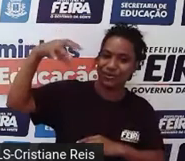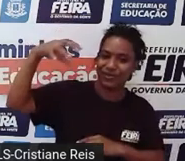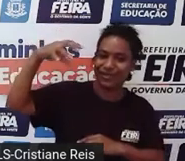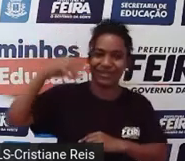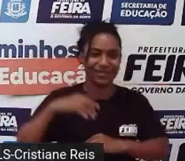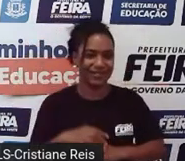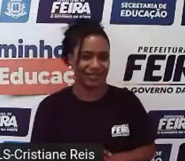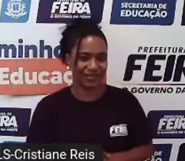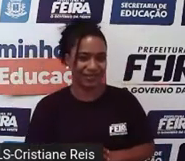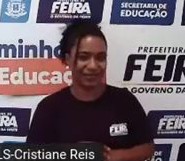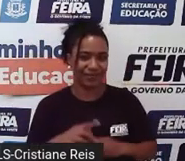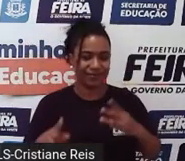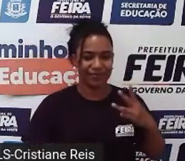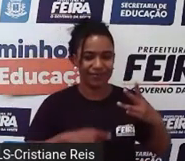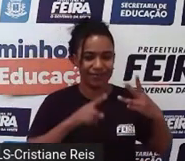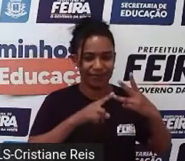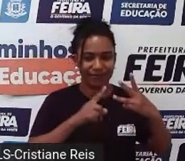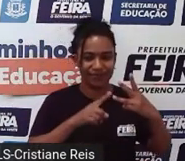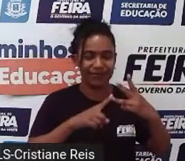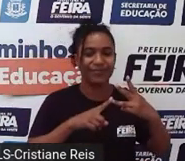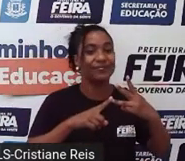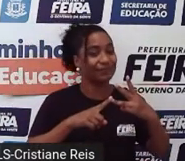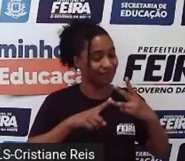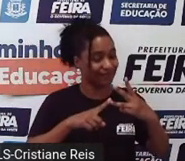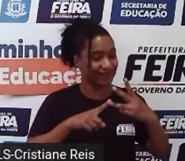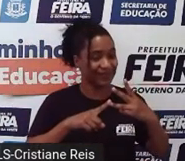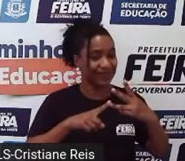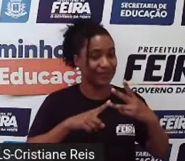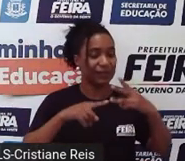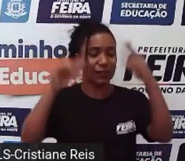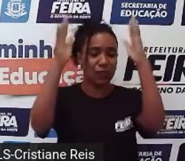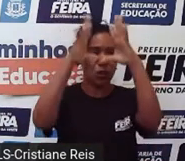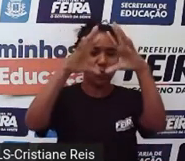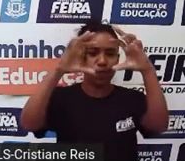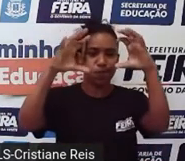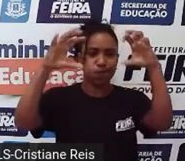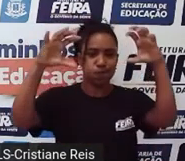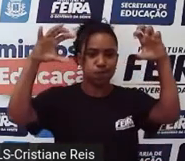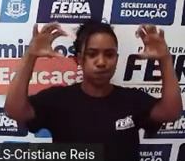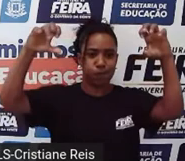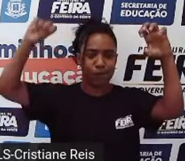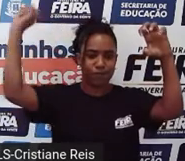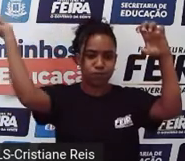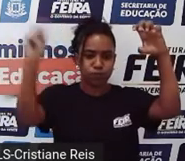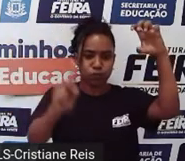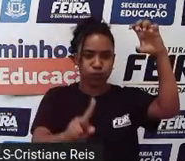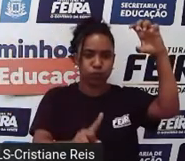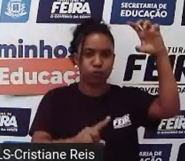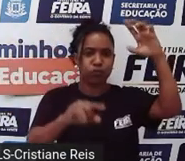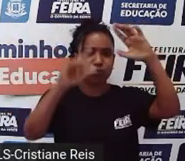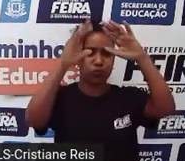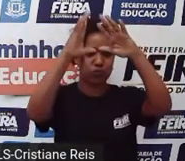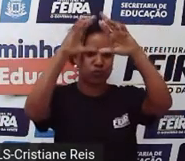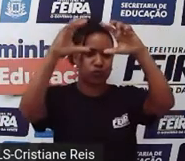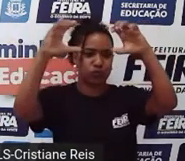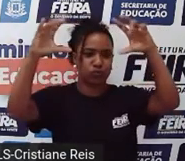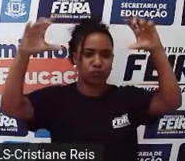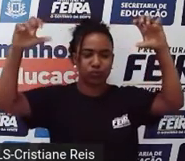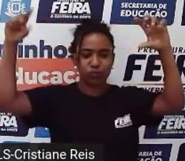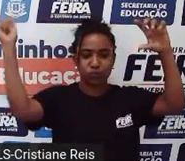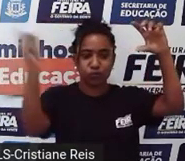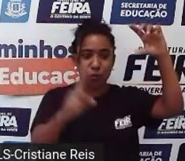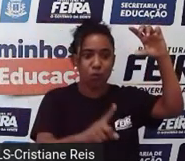And here, observem aqui o raio. It's stormy. Está tempestuoso, não é?